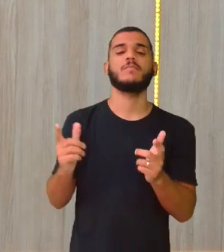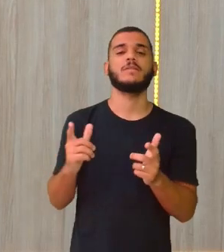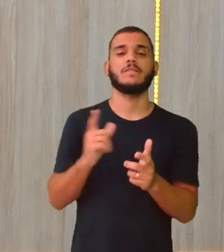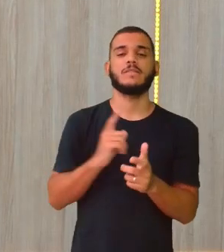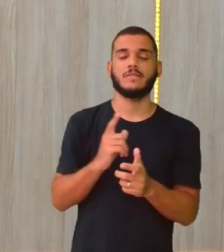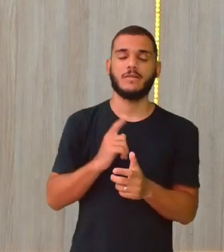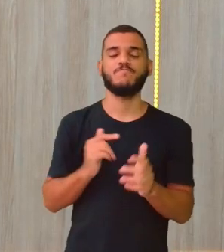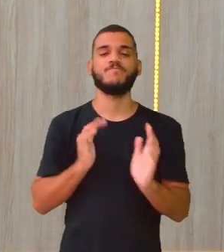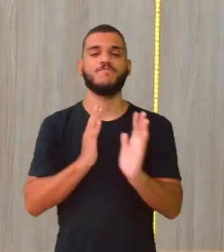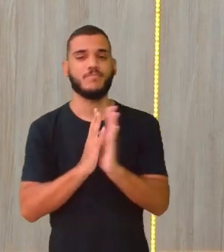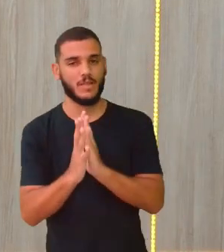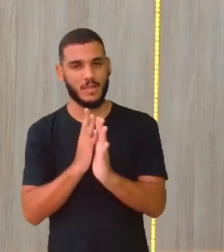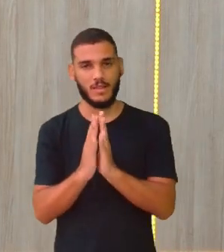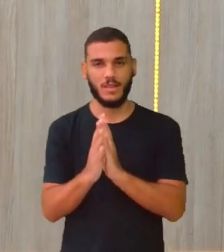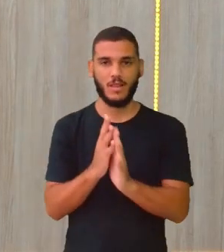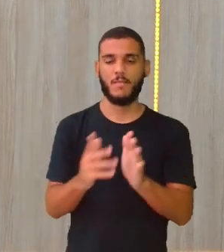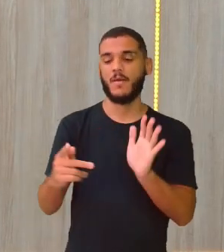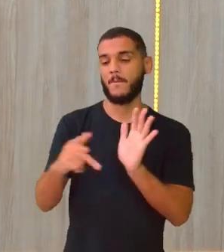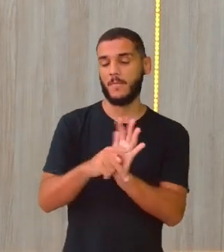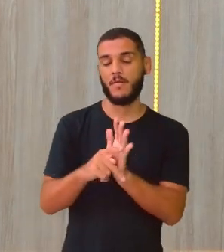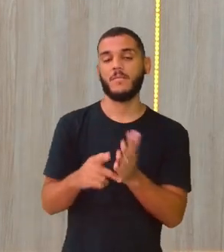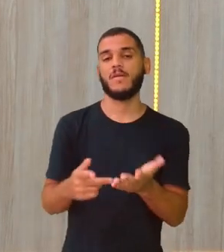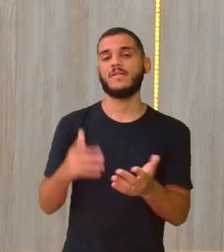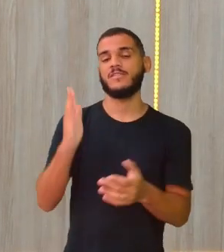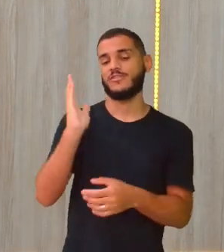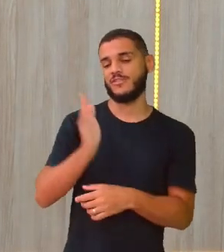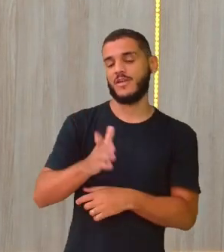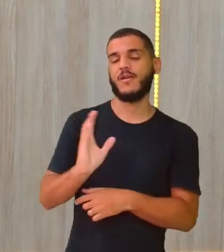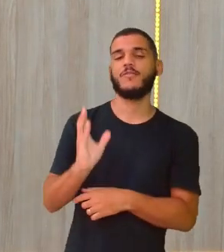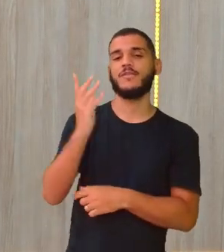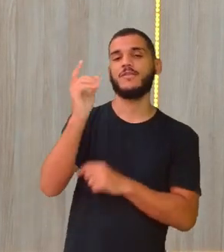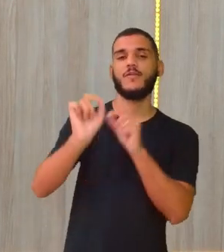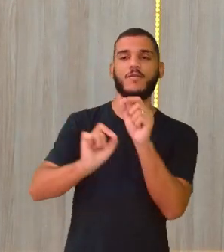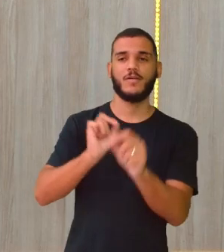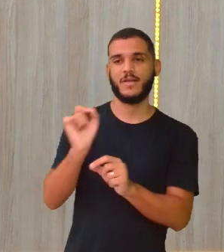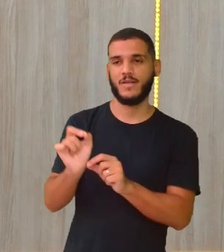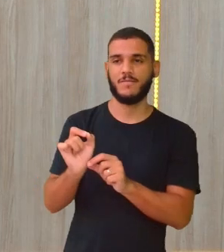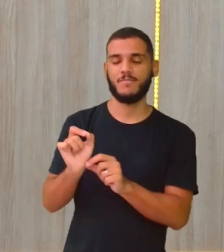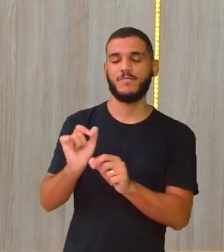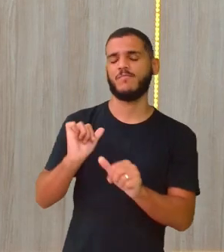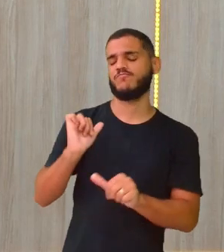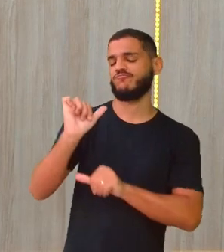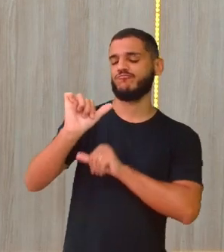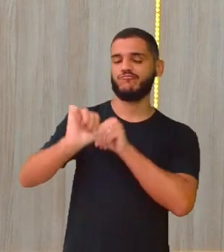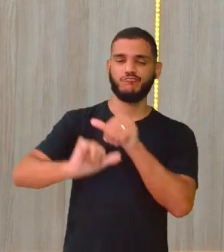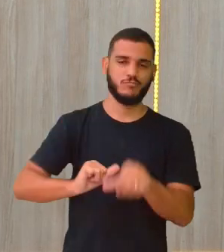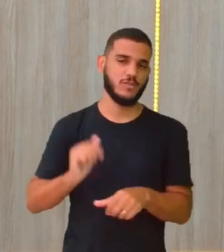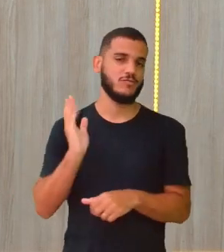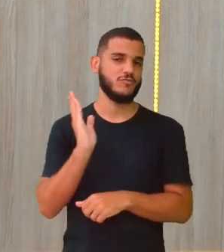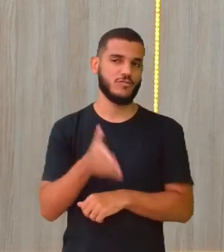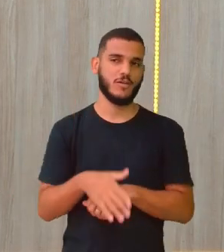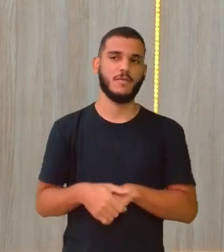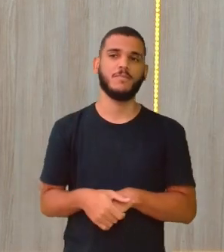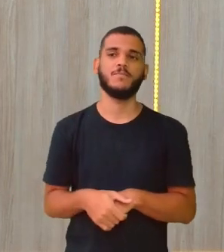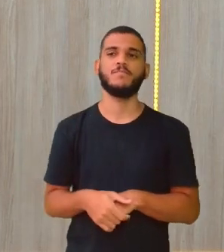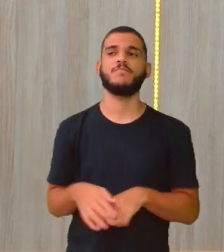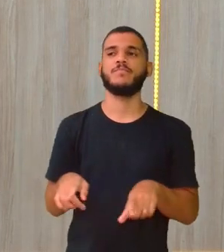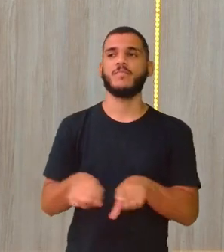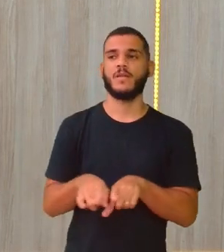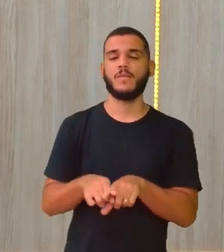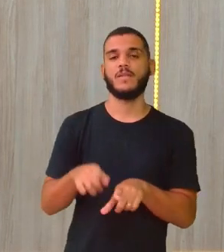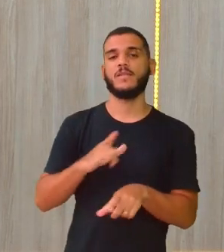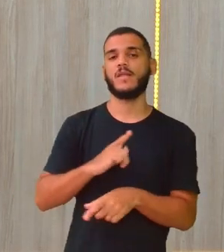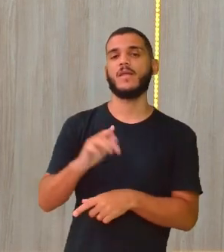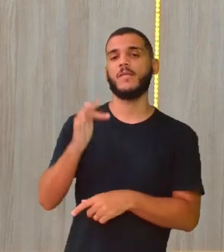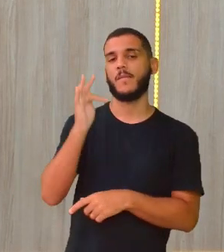dinâmica da atmosfera já vai alterando. Então, também tem a fauna, né? Que